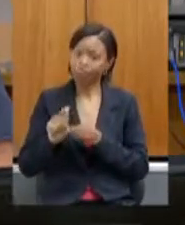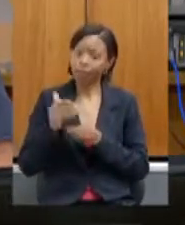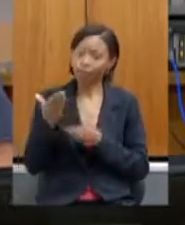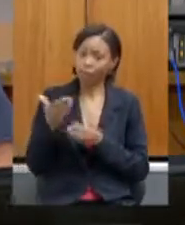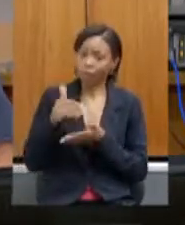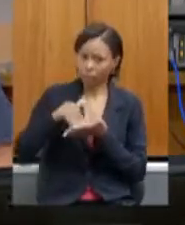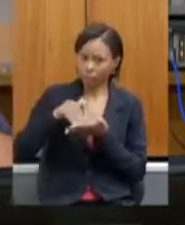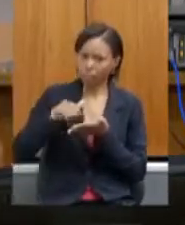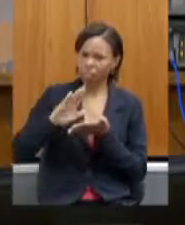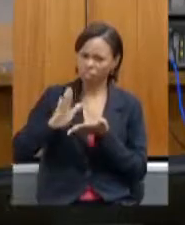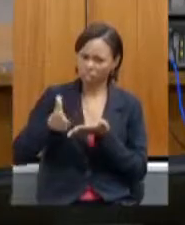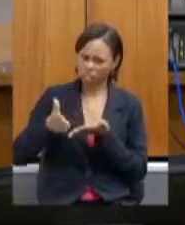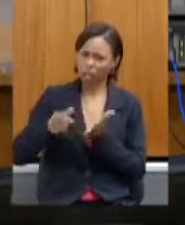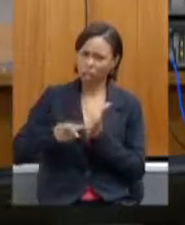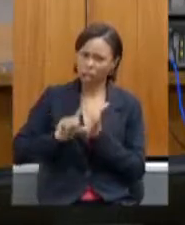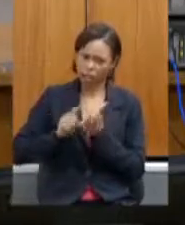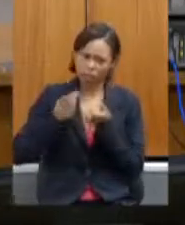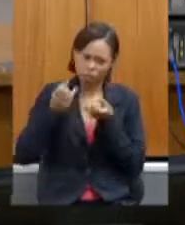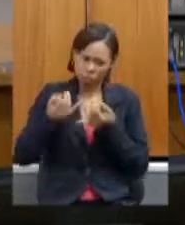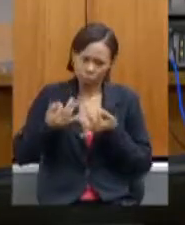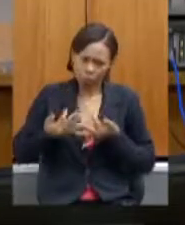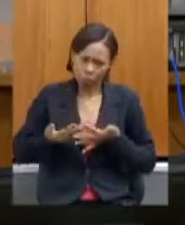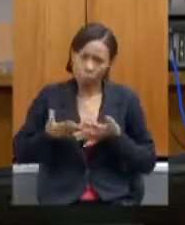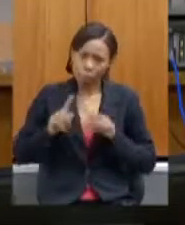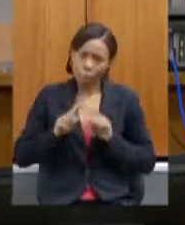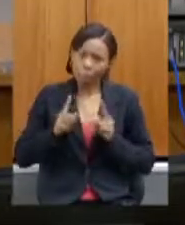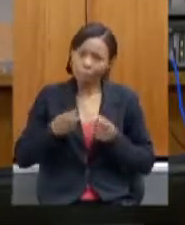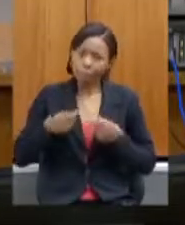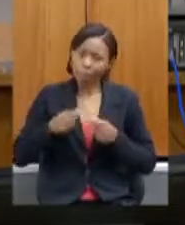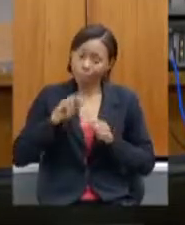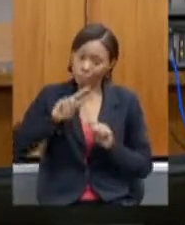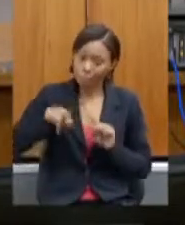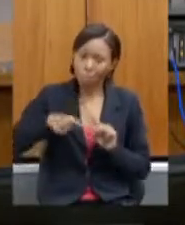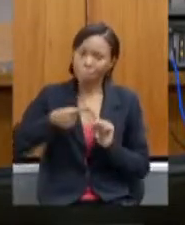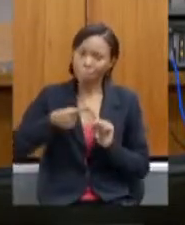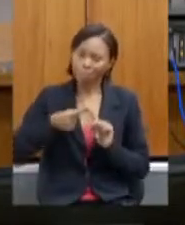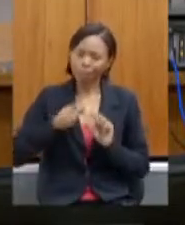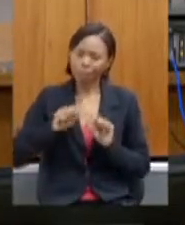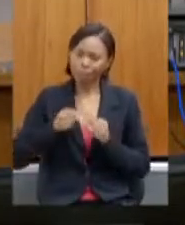sobre esse tema, mas cabe a nós aqui reforçar. Primeiro,